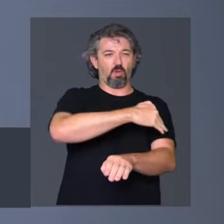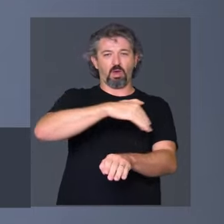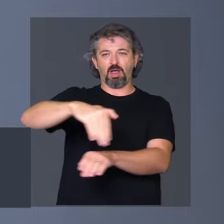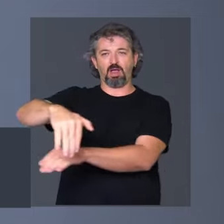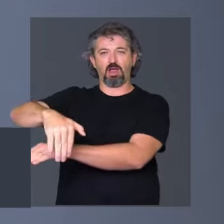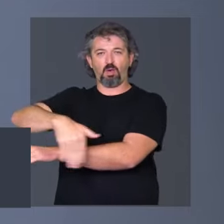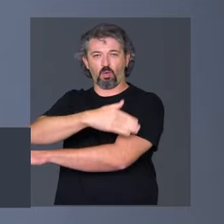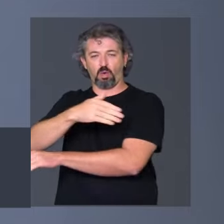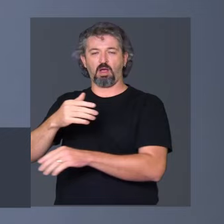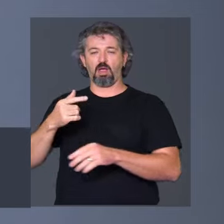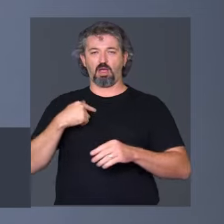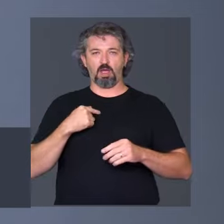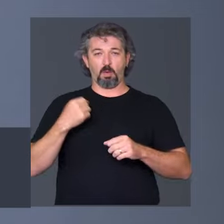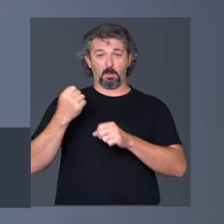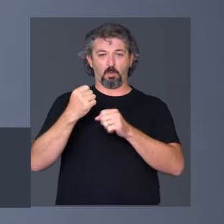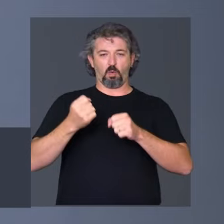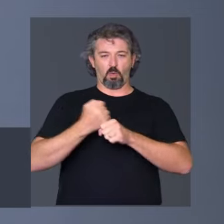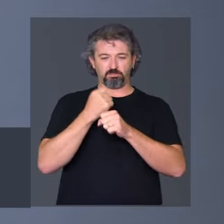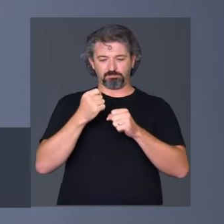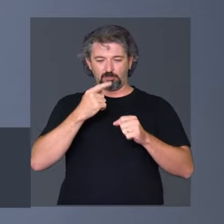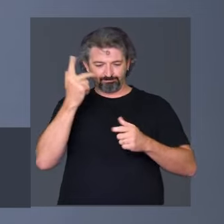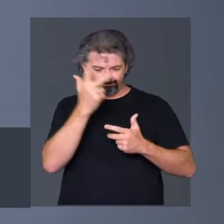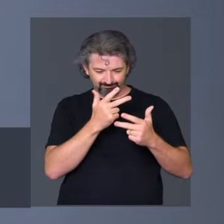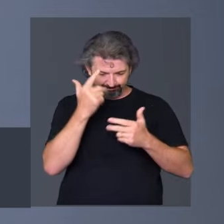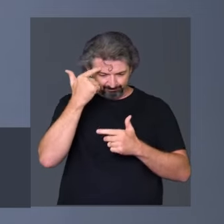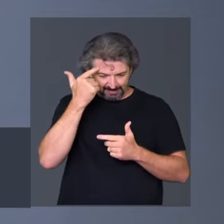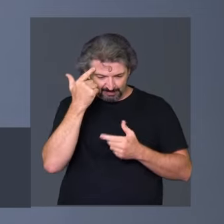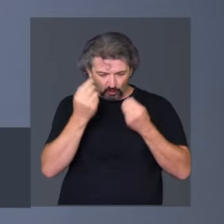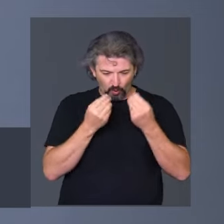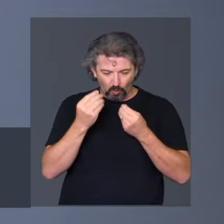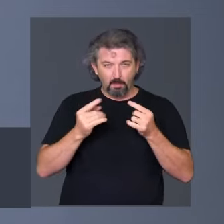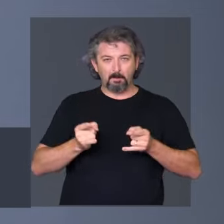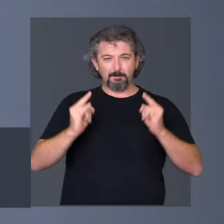Eu fiz um corpo baixo aqui.